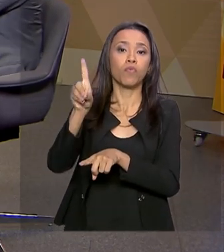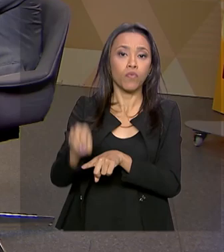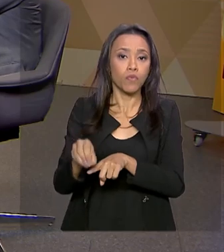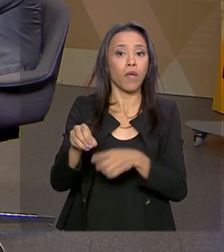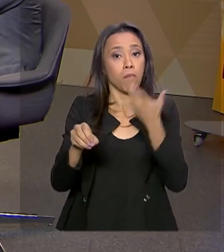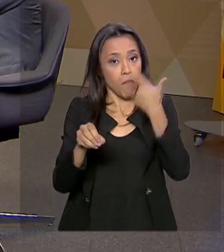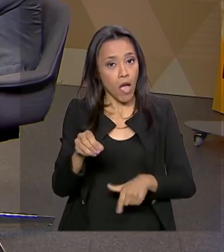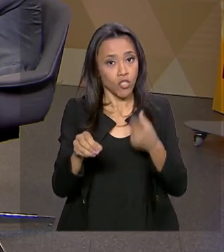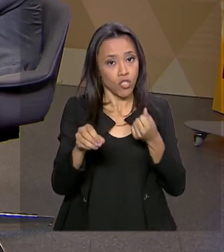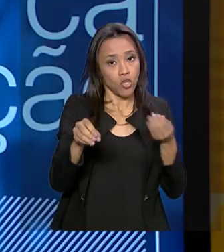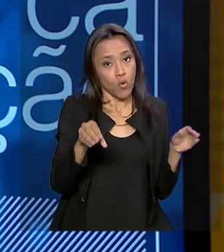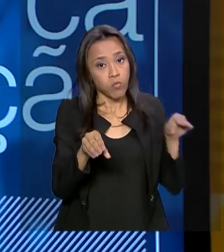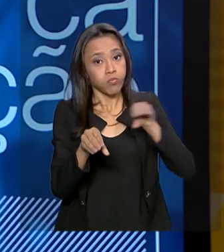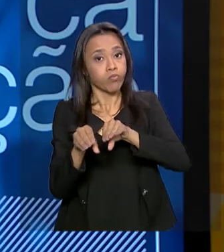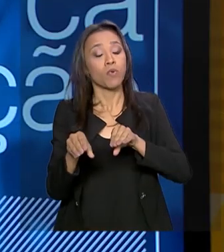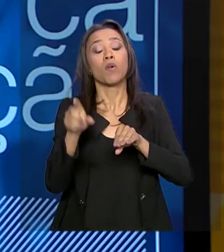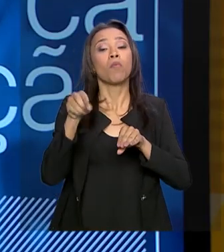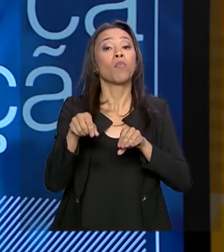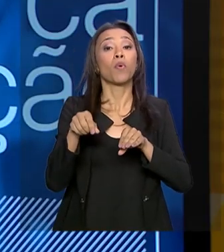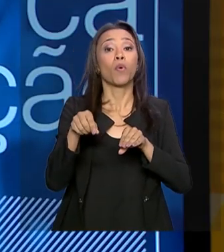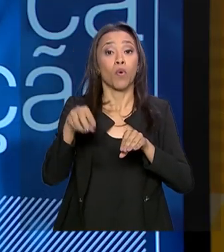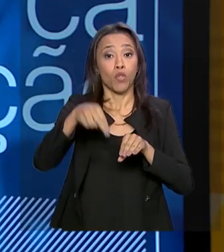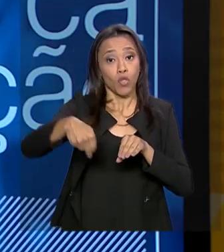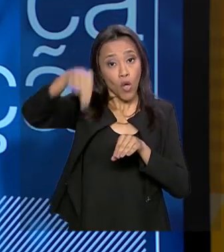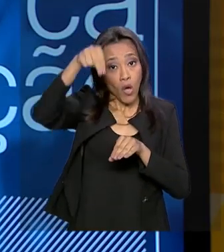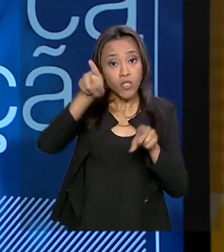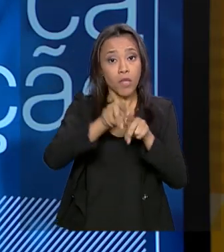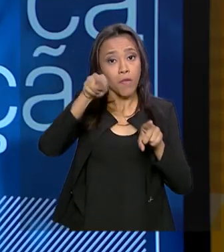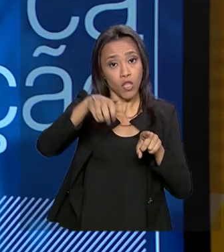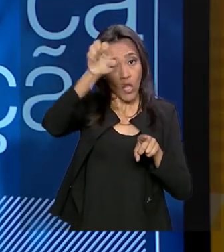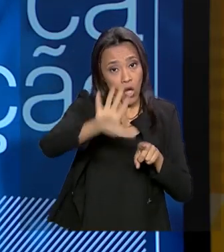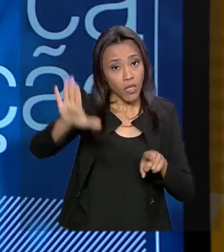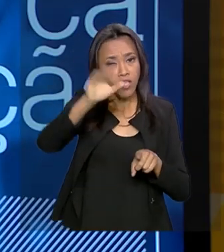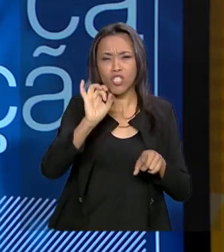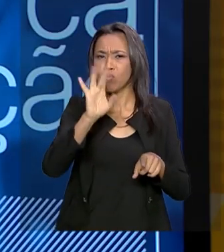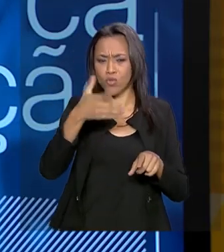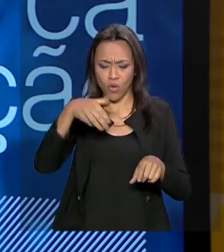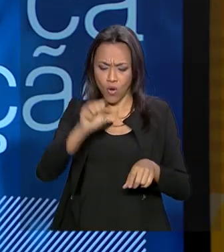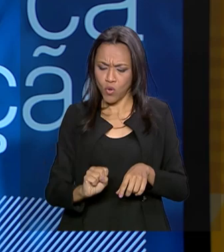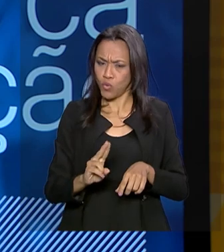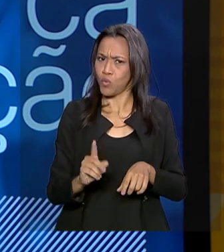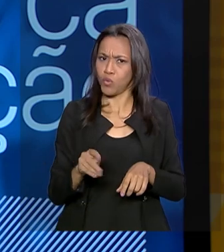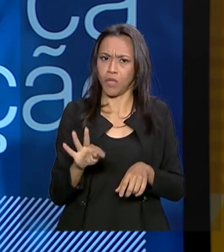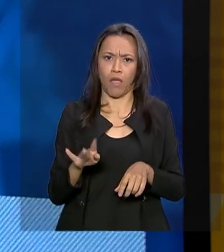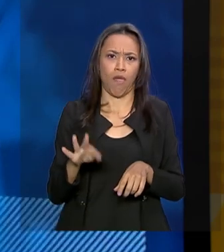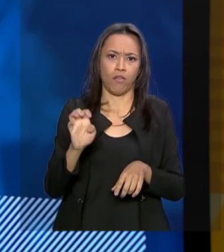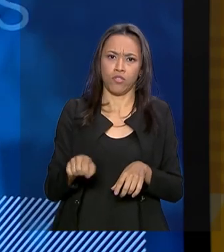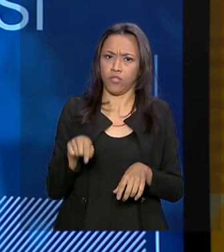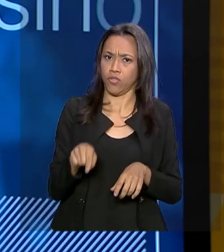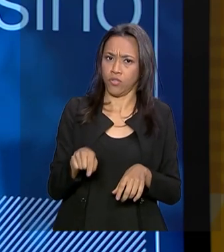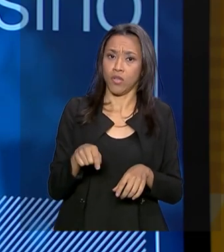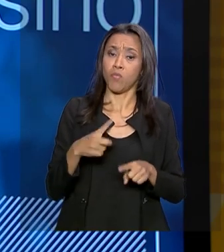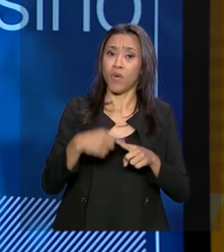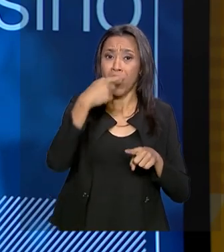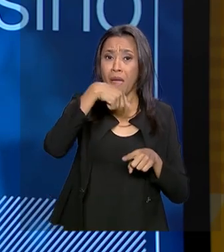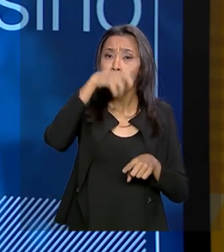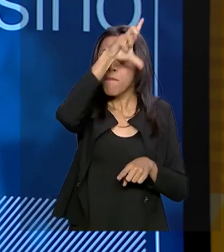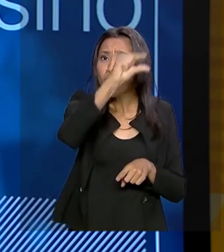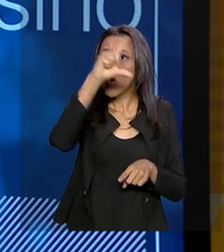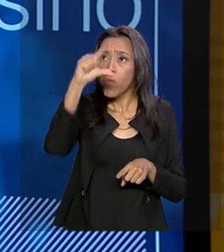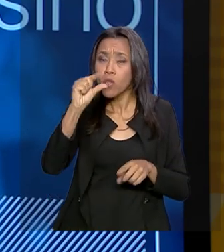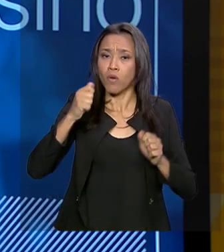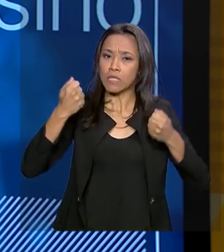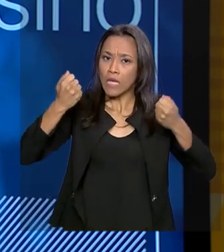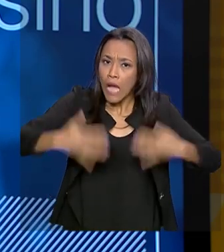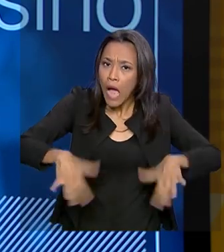mais recursos no Norte e Nordeste. Por quê? Porque hoje o gasto por aluno dessas universidades é bem menor do que as maiores. Então, gente quer,